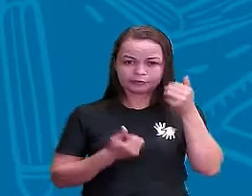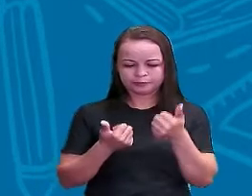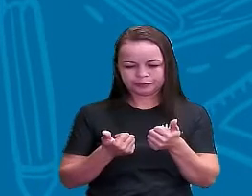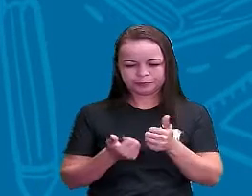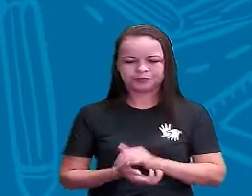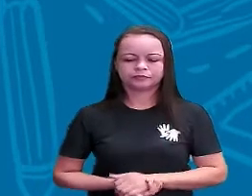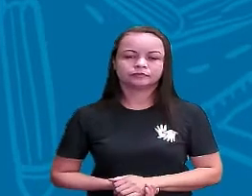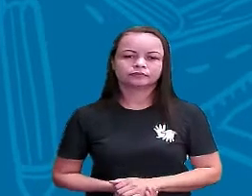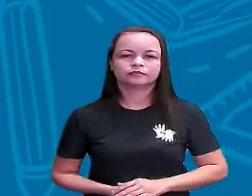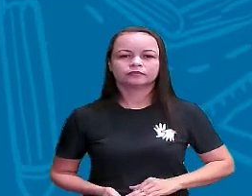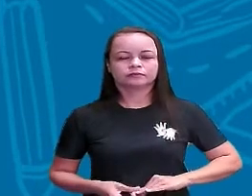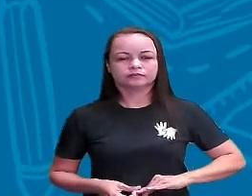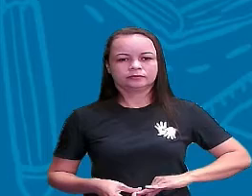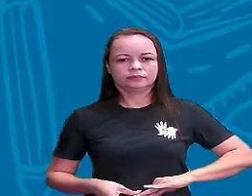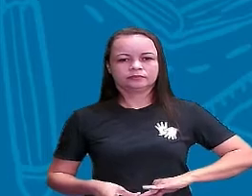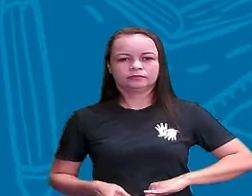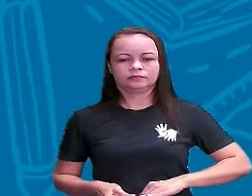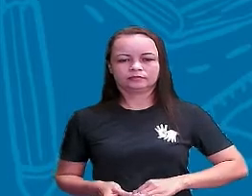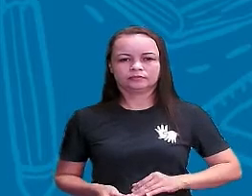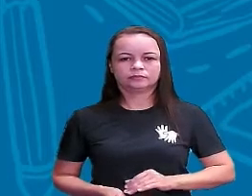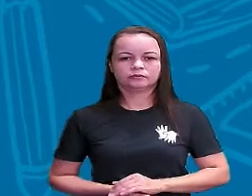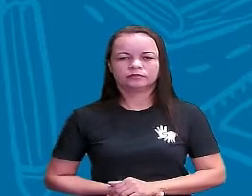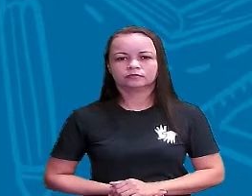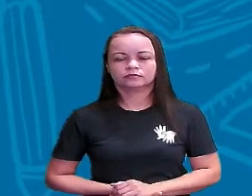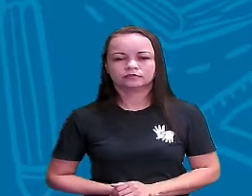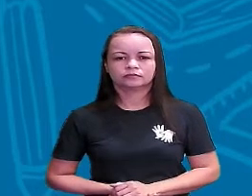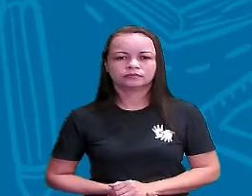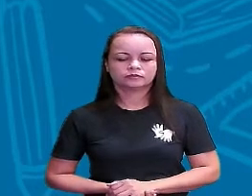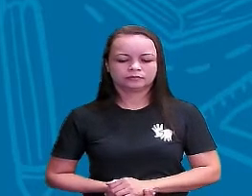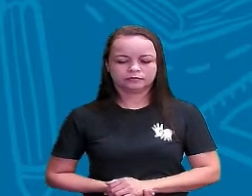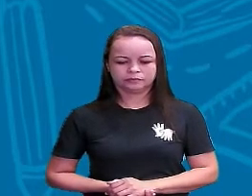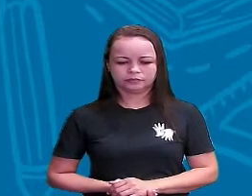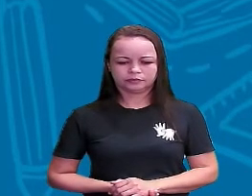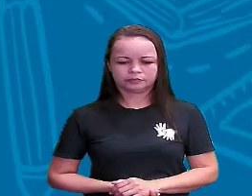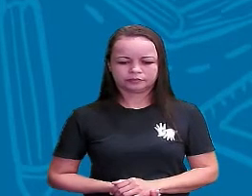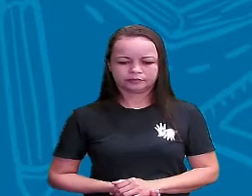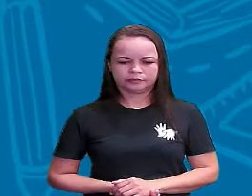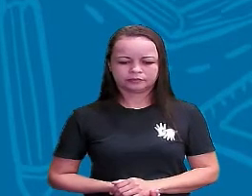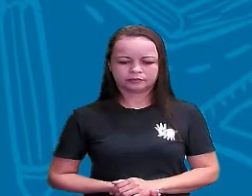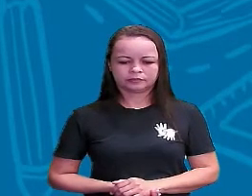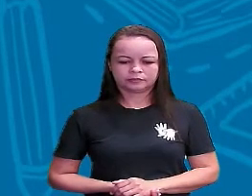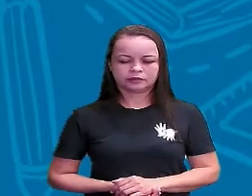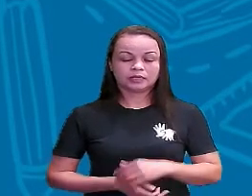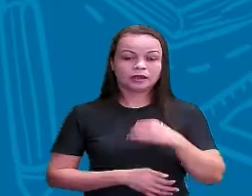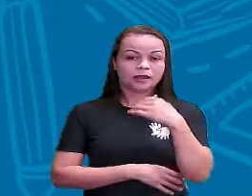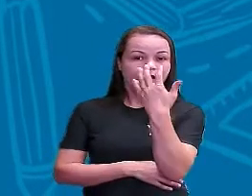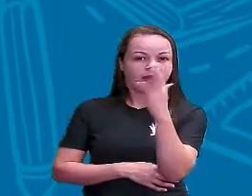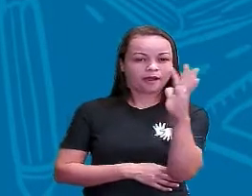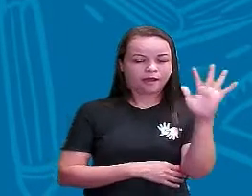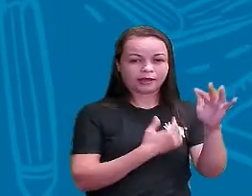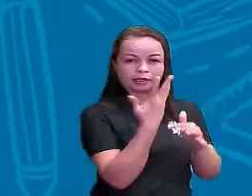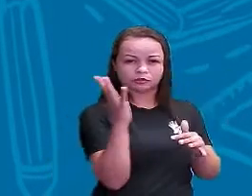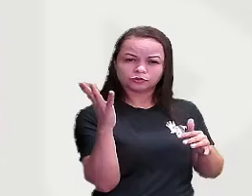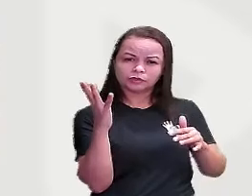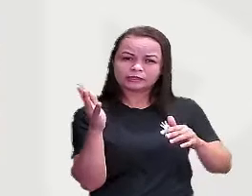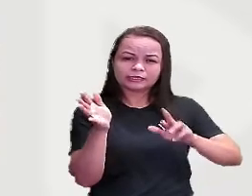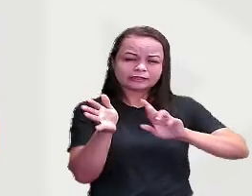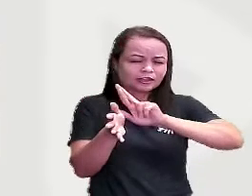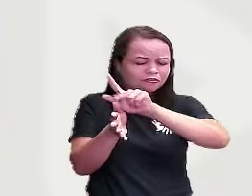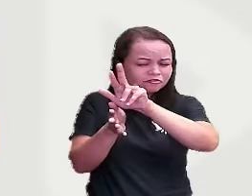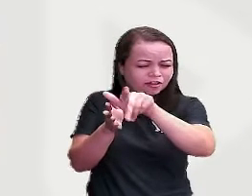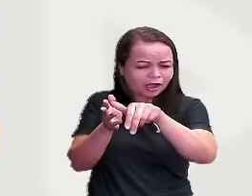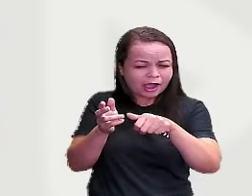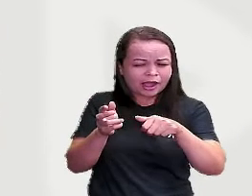Ótimo! Vamos lá Seguindo A natureza É repleta de